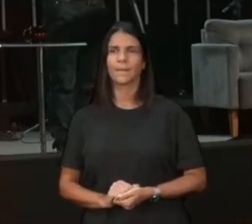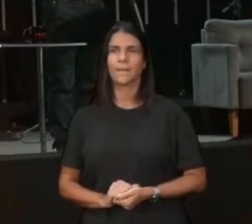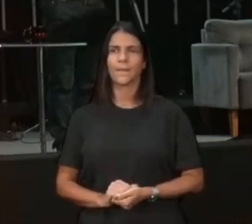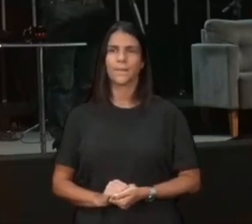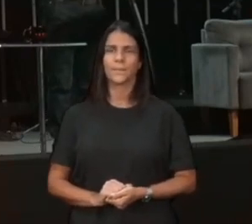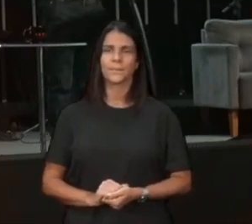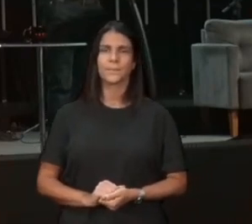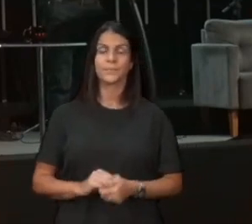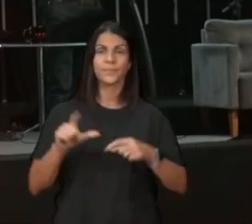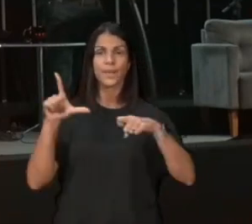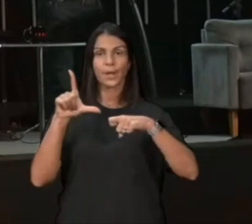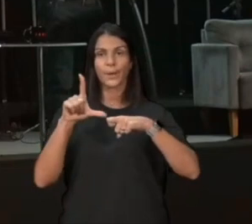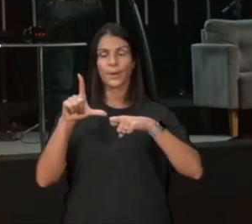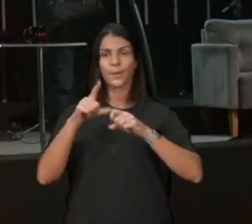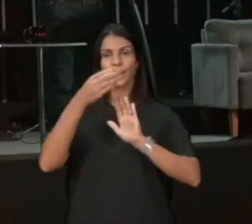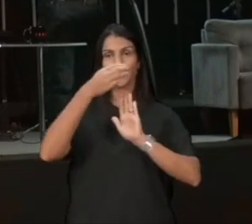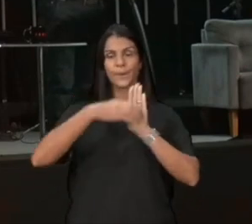Lucas capítulo